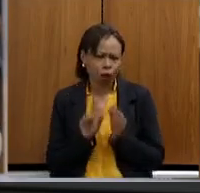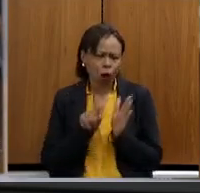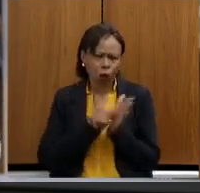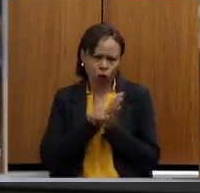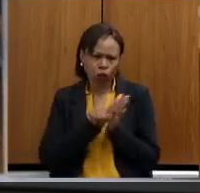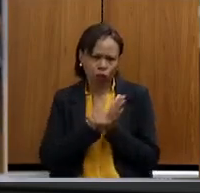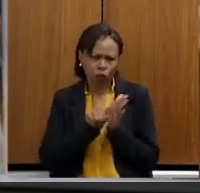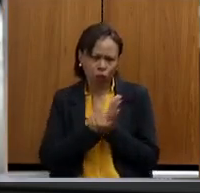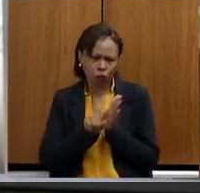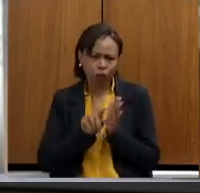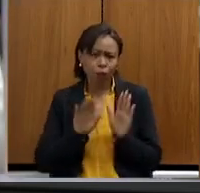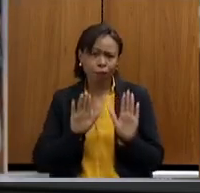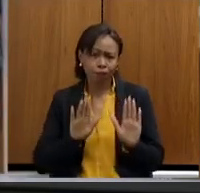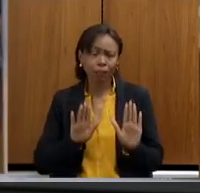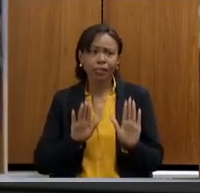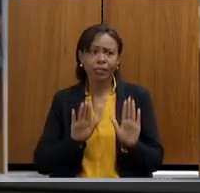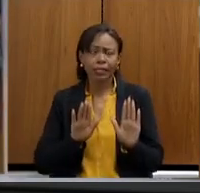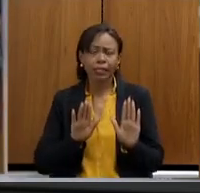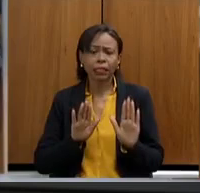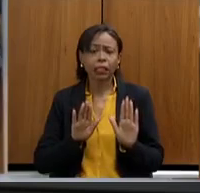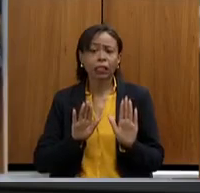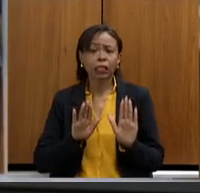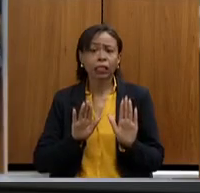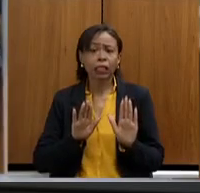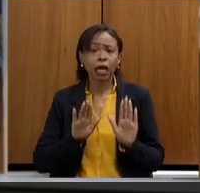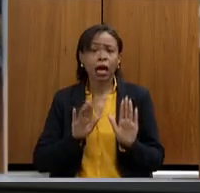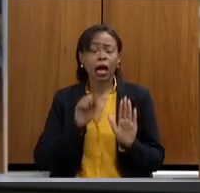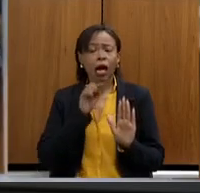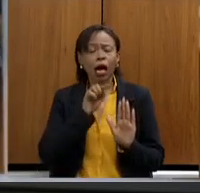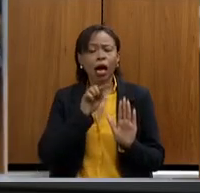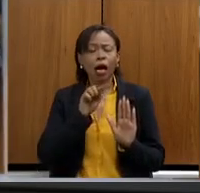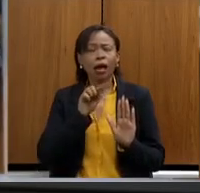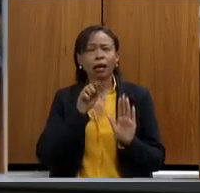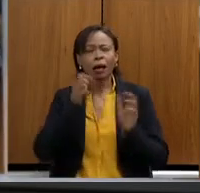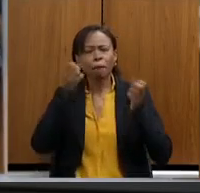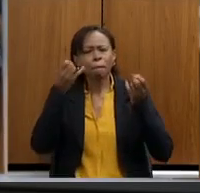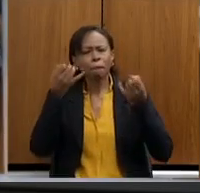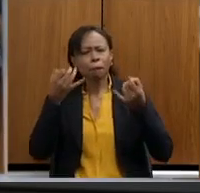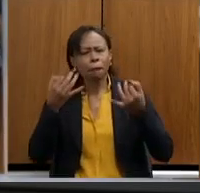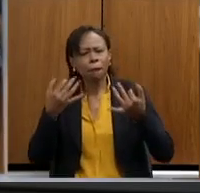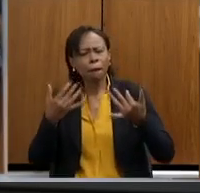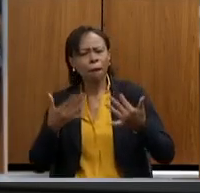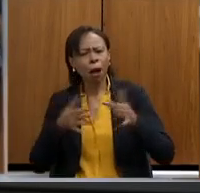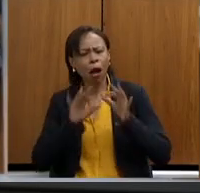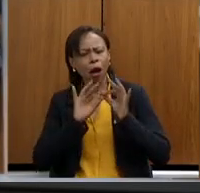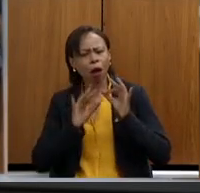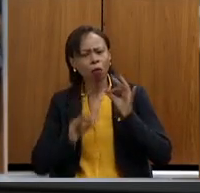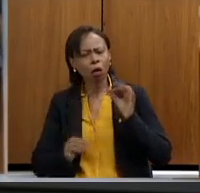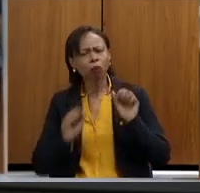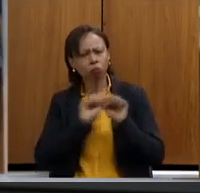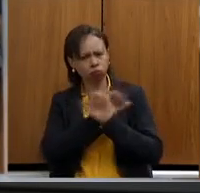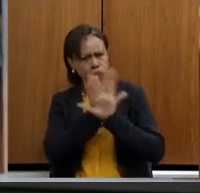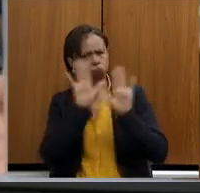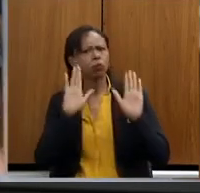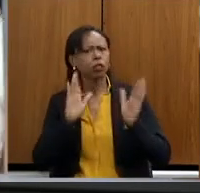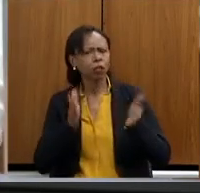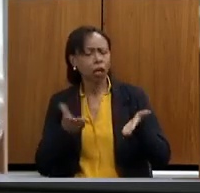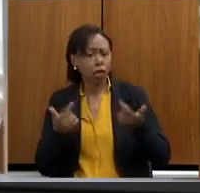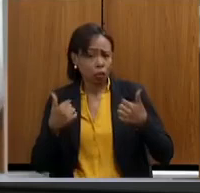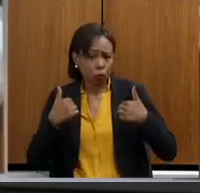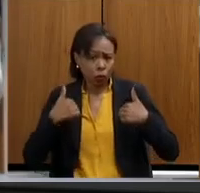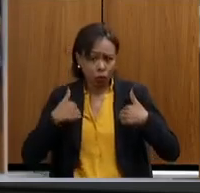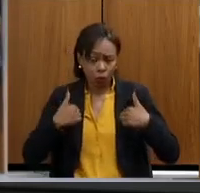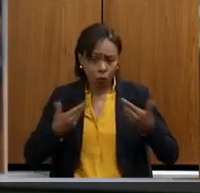devido à apresentação ser bem ampla e esclarecedora, me resta trazer aqui